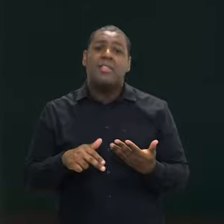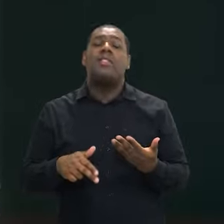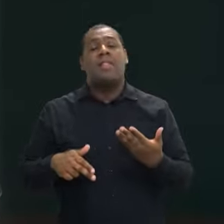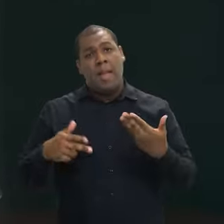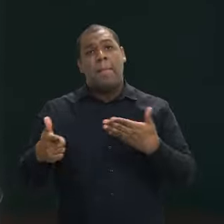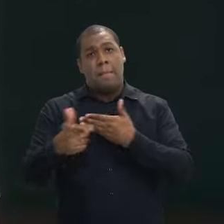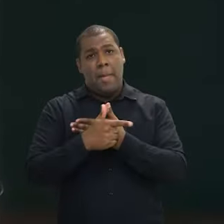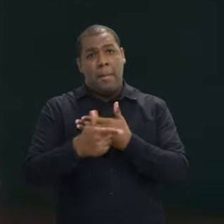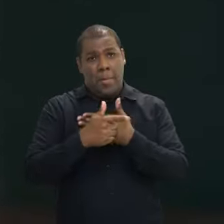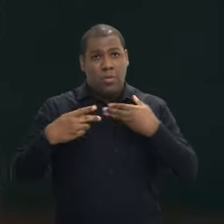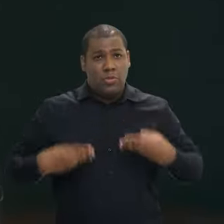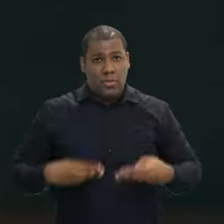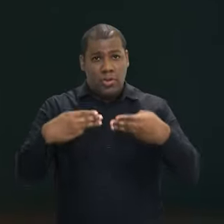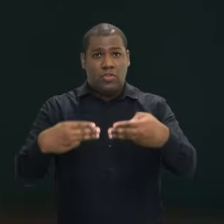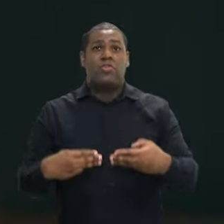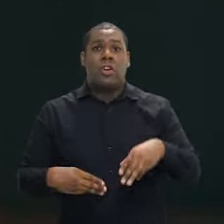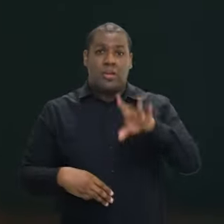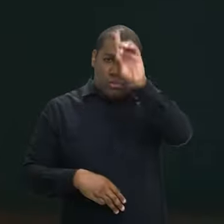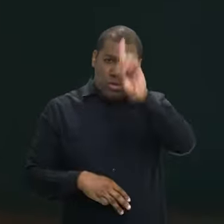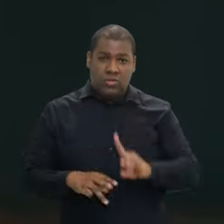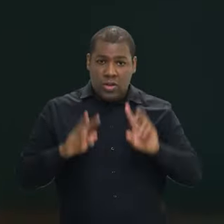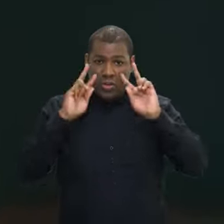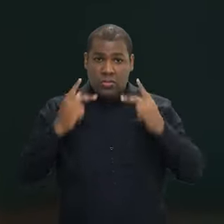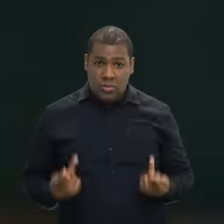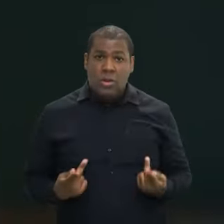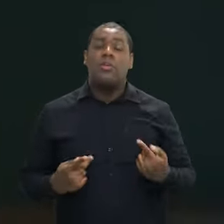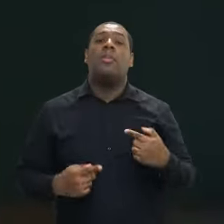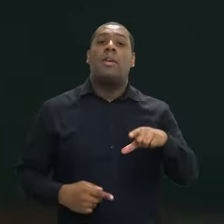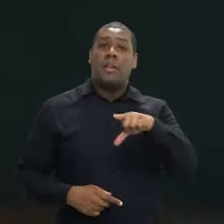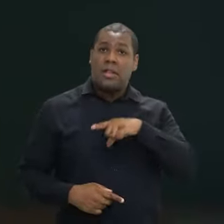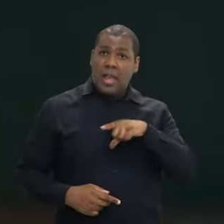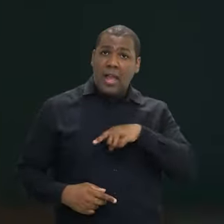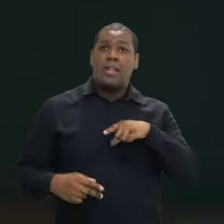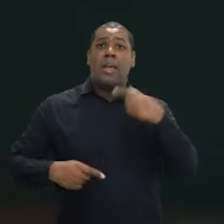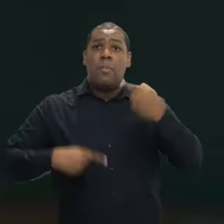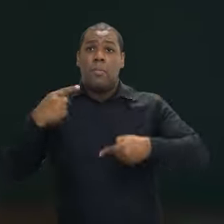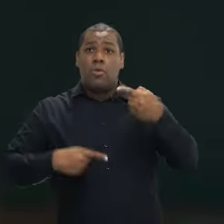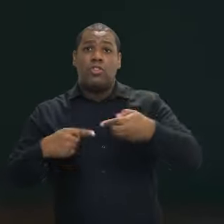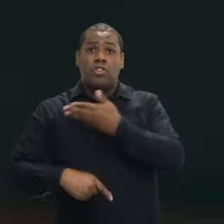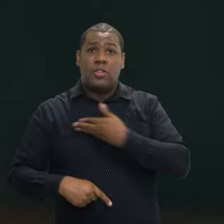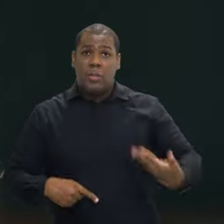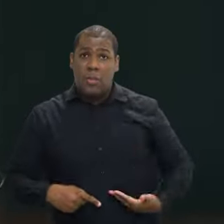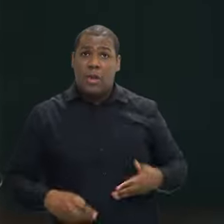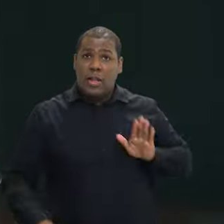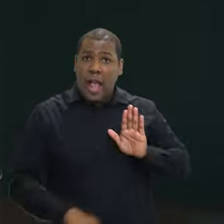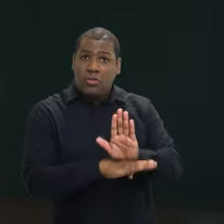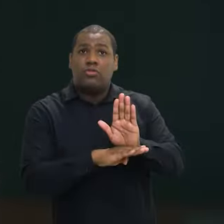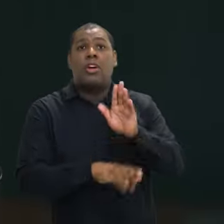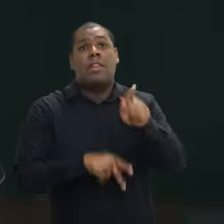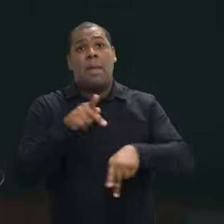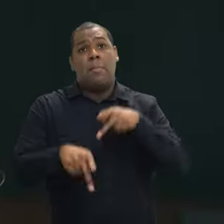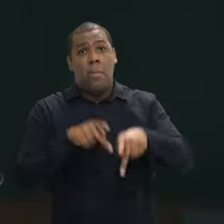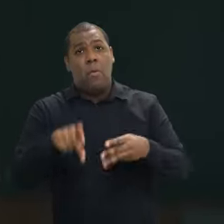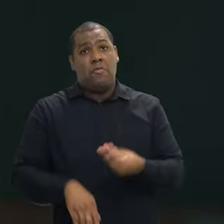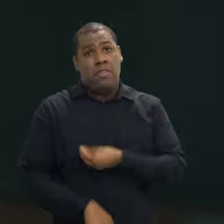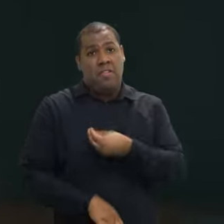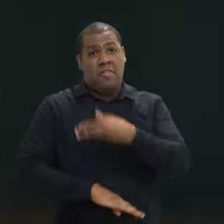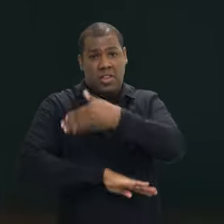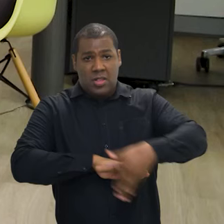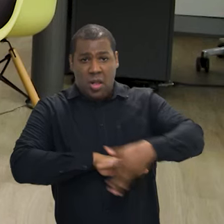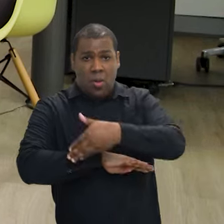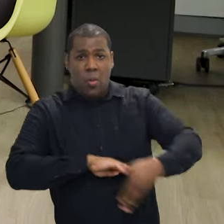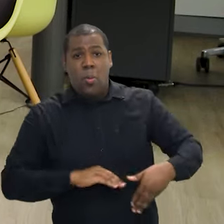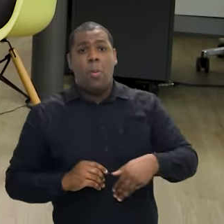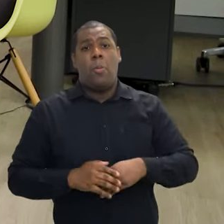diretamente pelo ministério. As políticas para a população em situação de rua, tem algumas que são intersetoriais, mas algumas são executadas